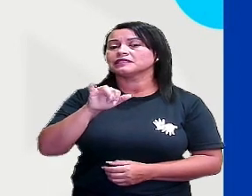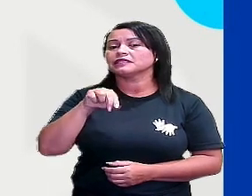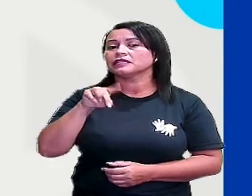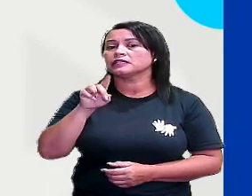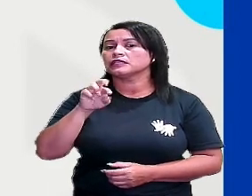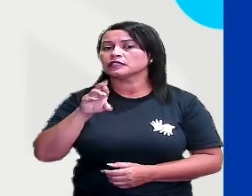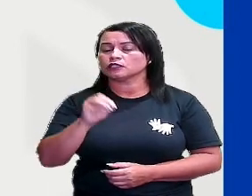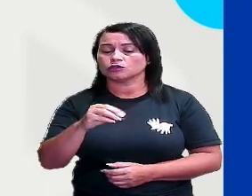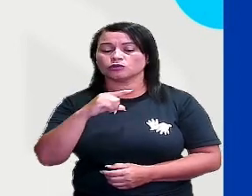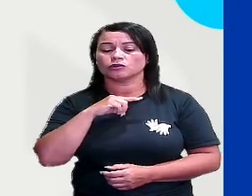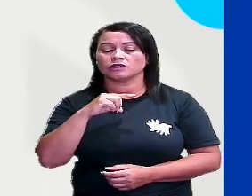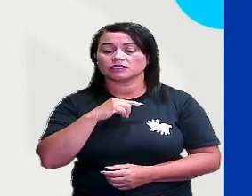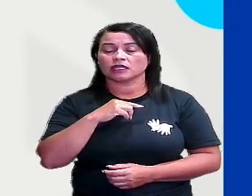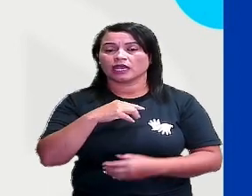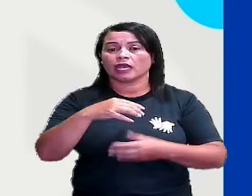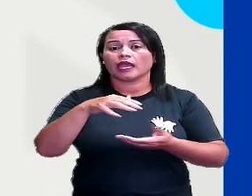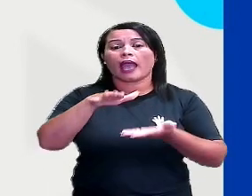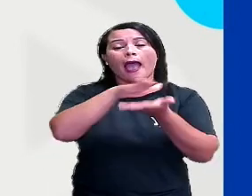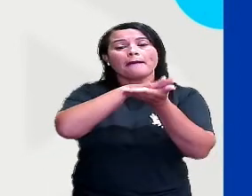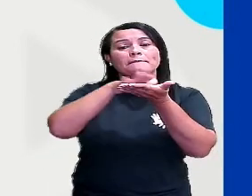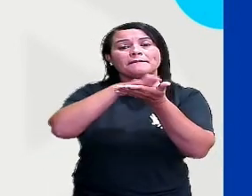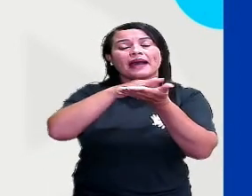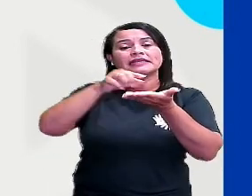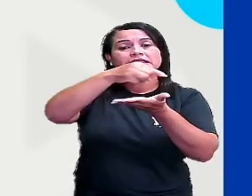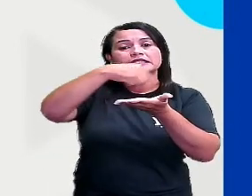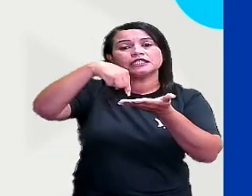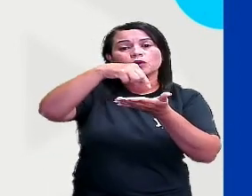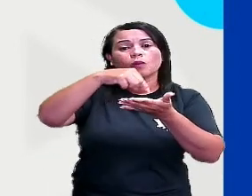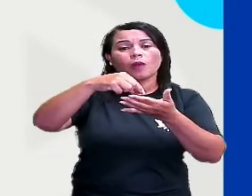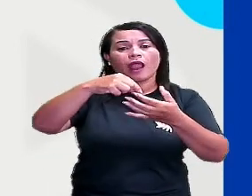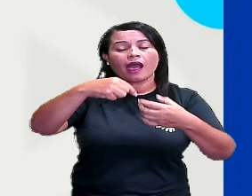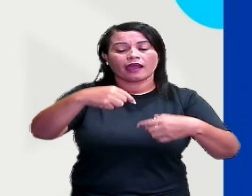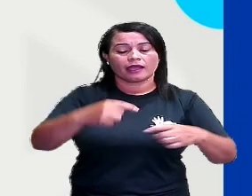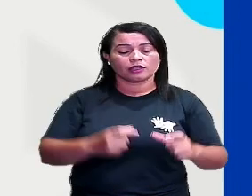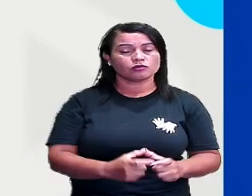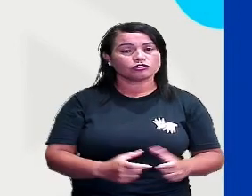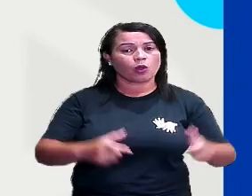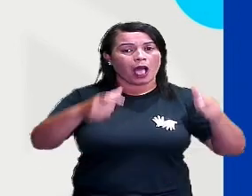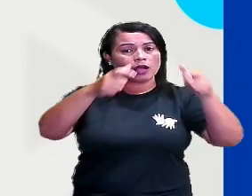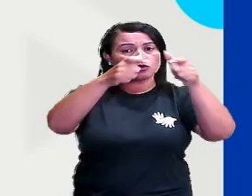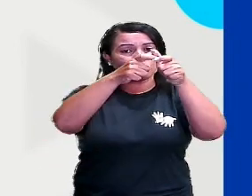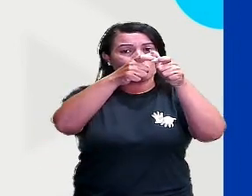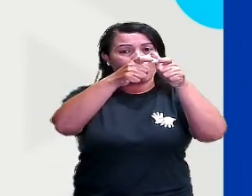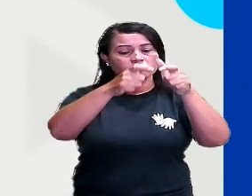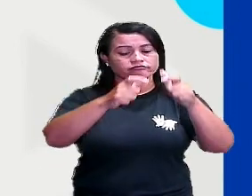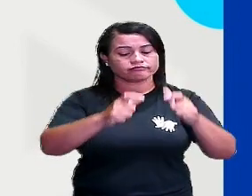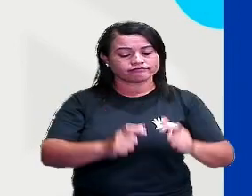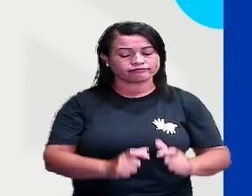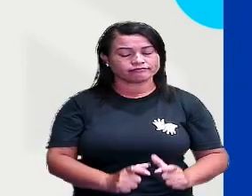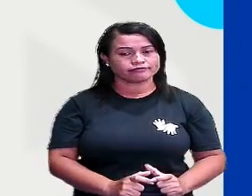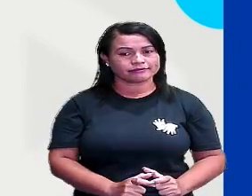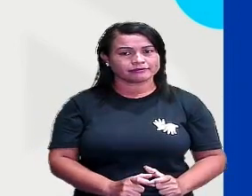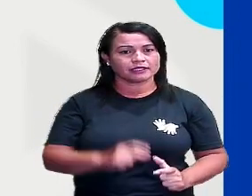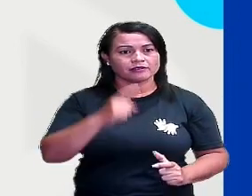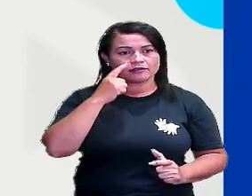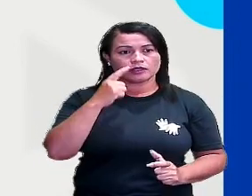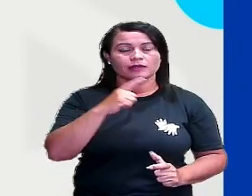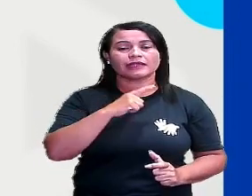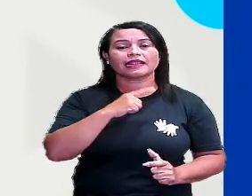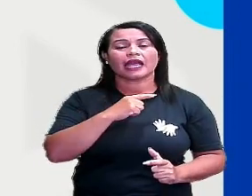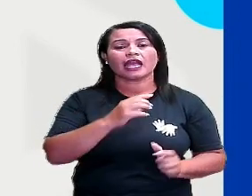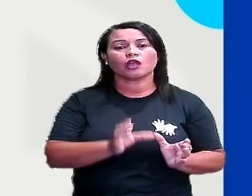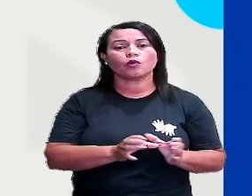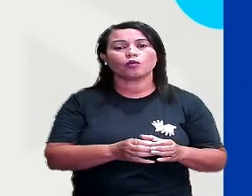duas bases circulares em planos distintos e paralelos. Então, a gente pode ver aí, ó. O cilindro, ele tem,